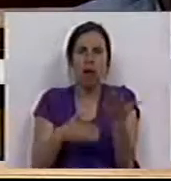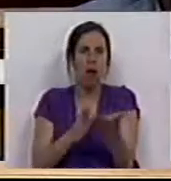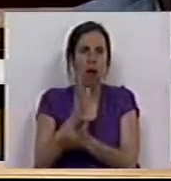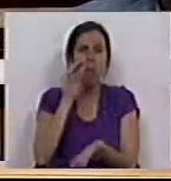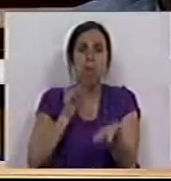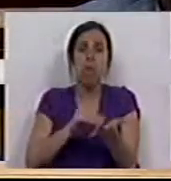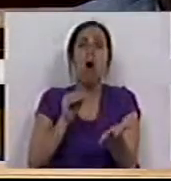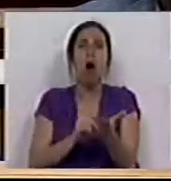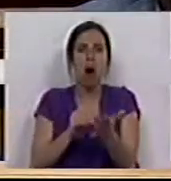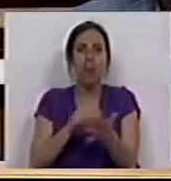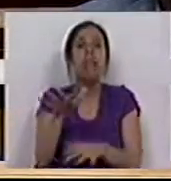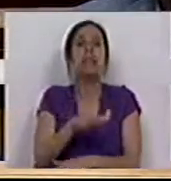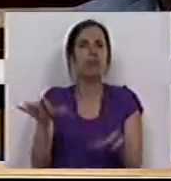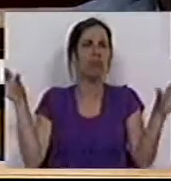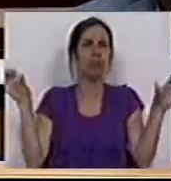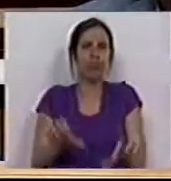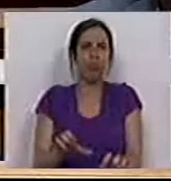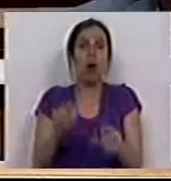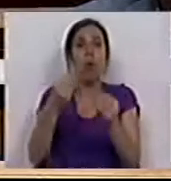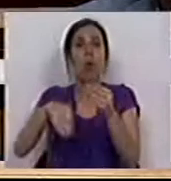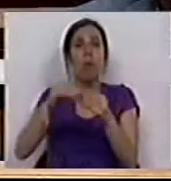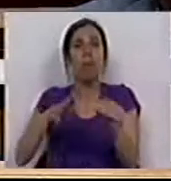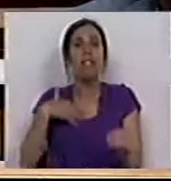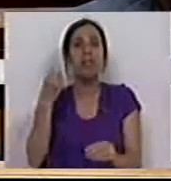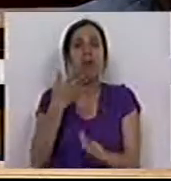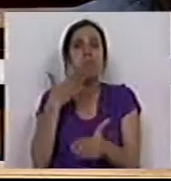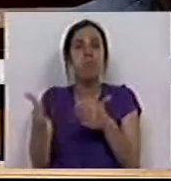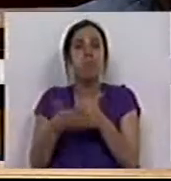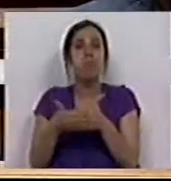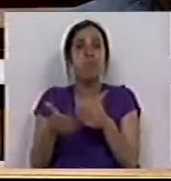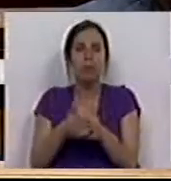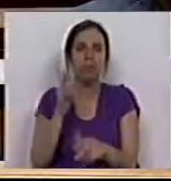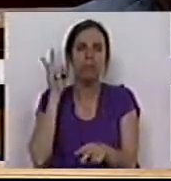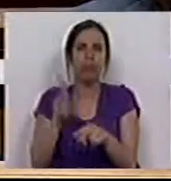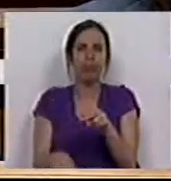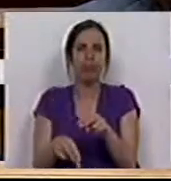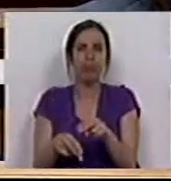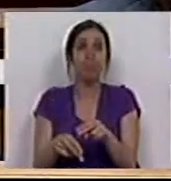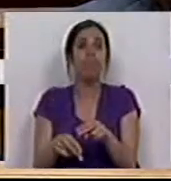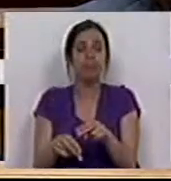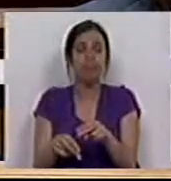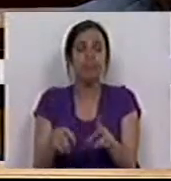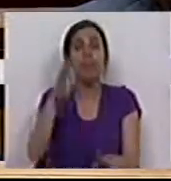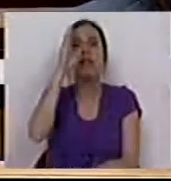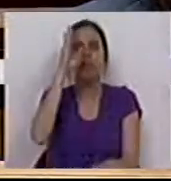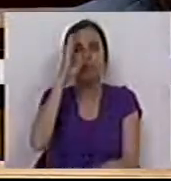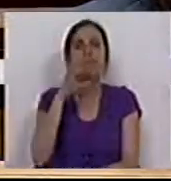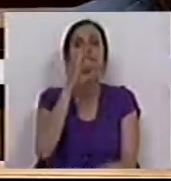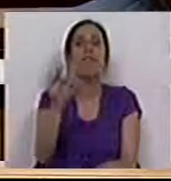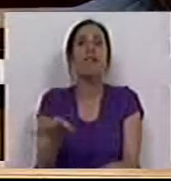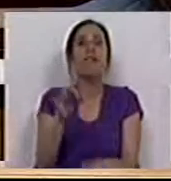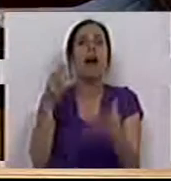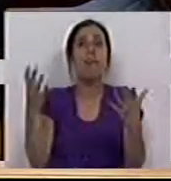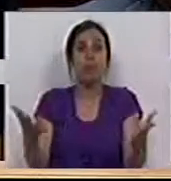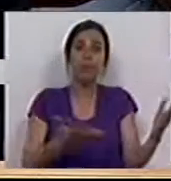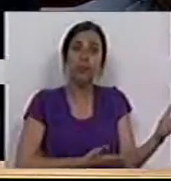e viu a sua situação piorar quando o complemento solidário para idosos foi cortado. Sabemos das famílias